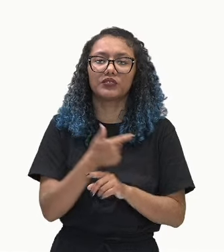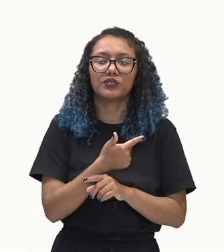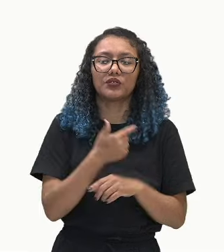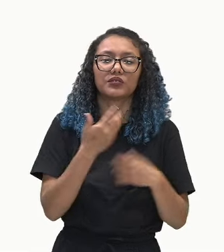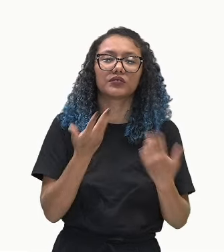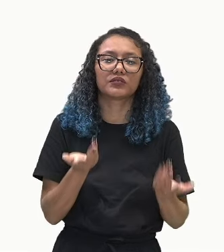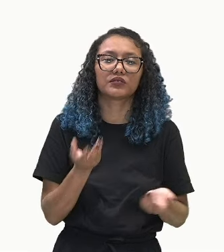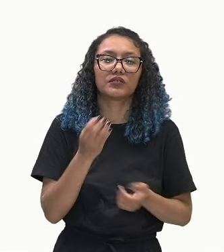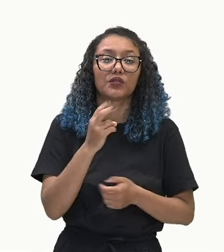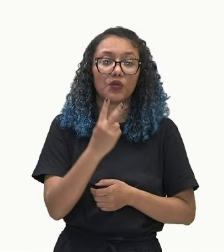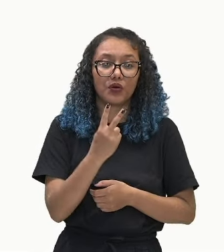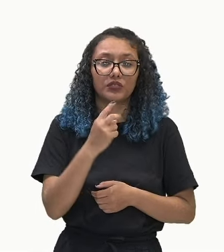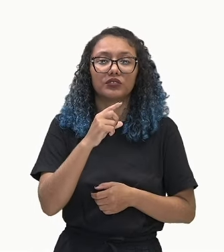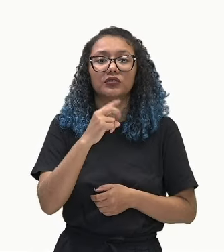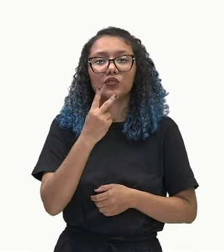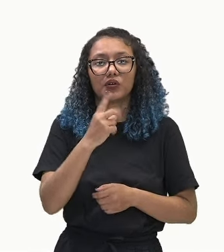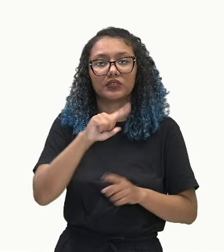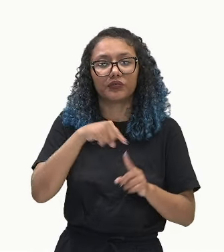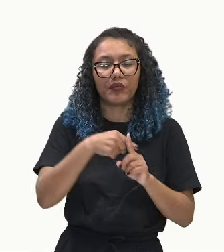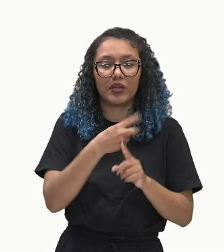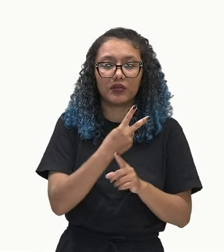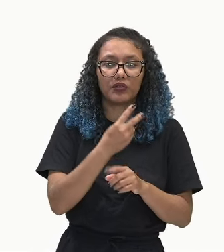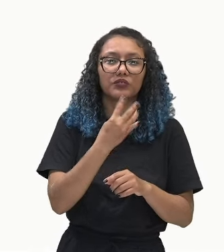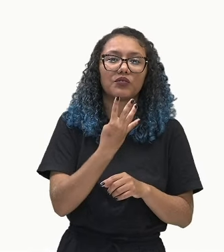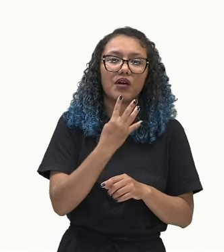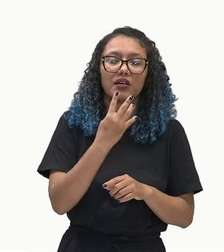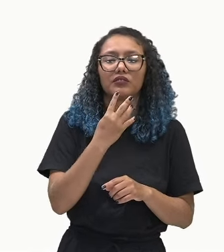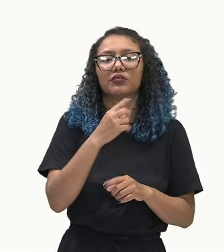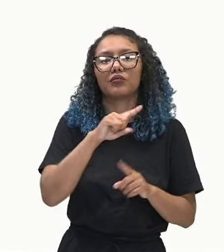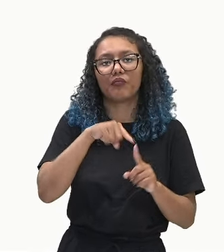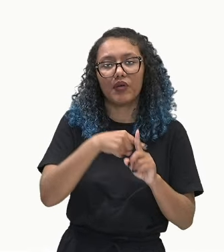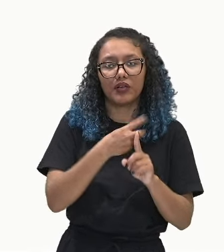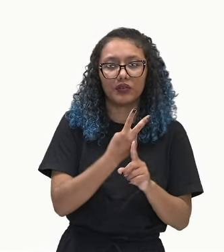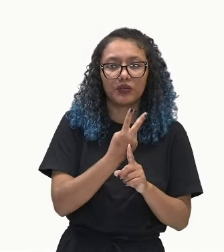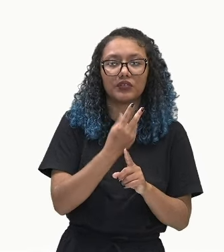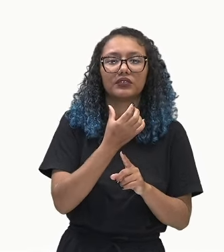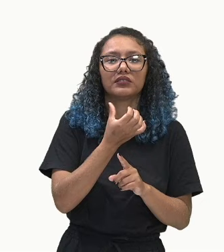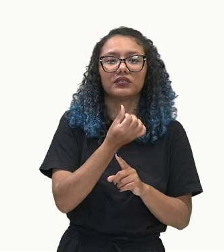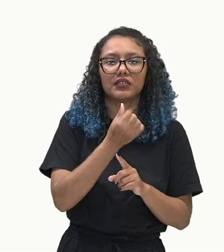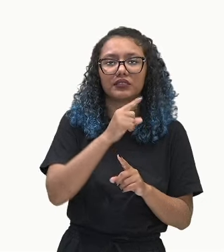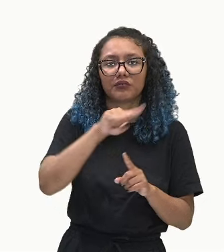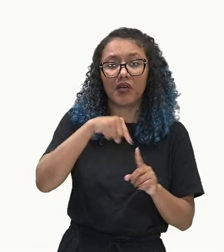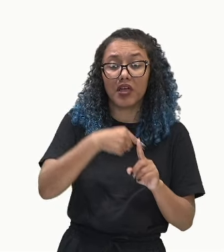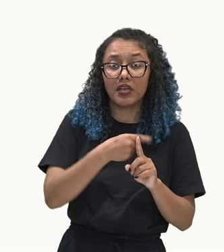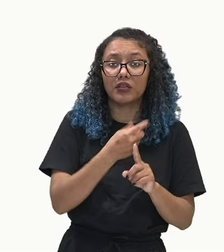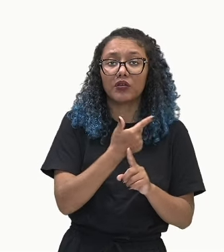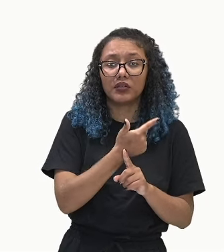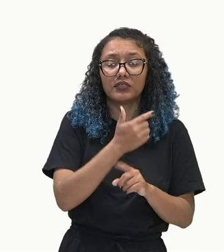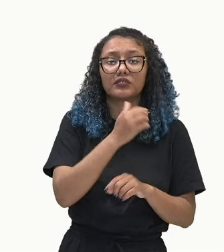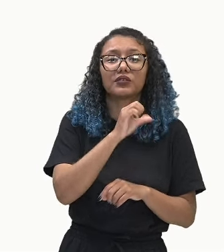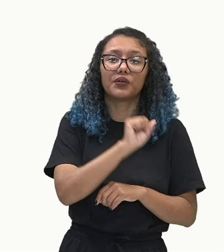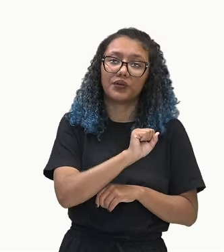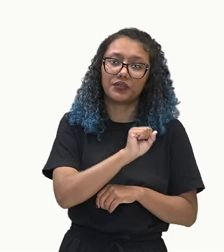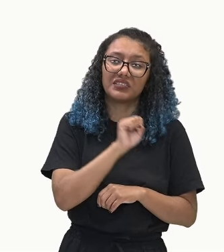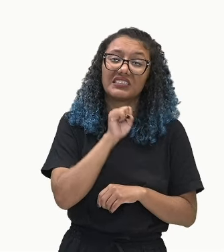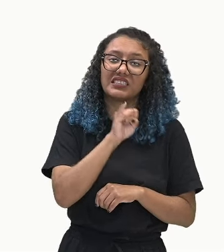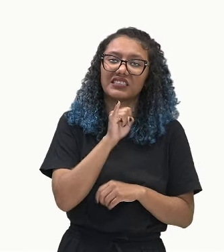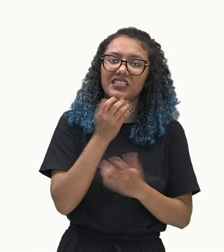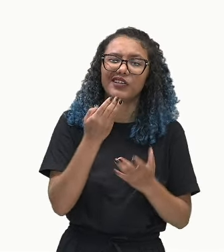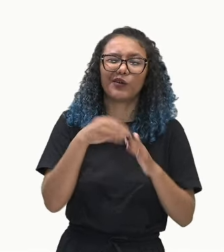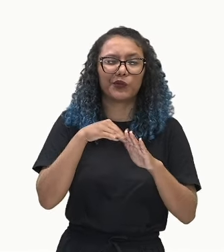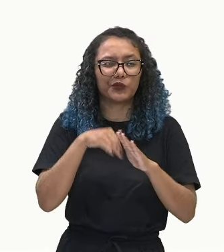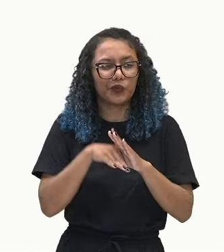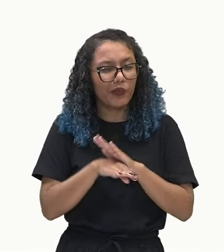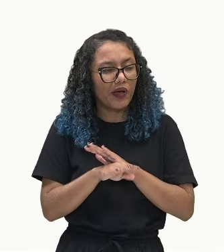2. 2 mais 2, 4. Mais 2, 6. Mais 2, 8. Se você não tem familiaridade